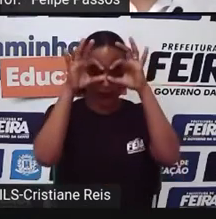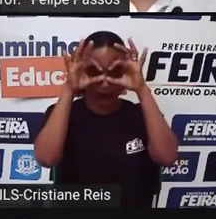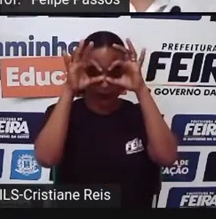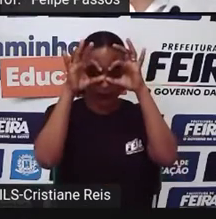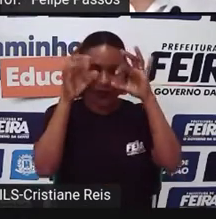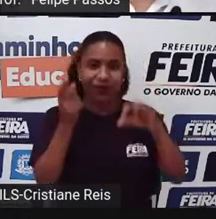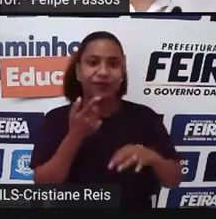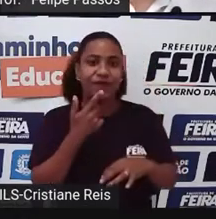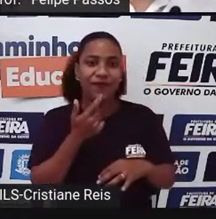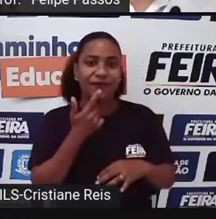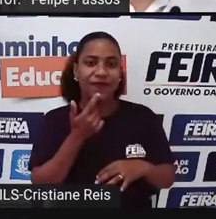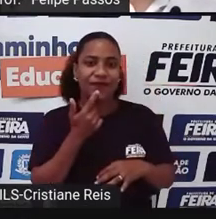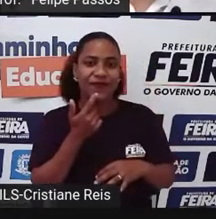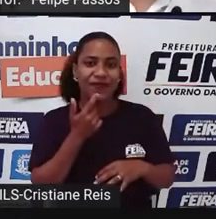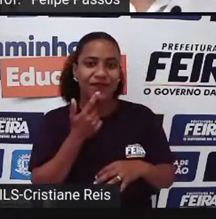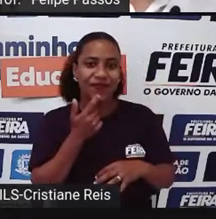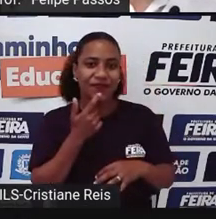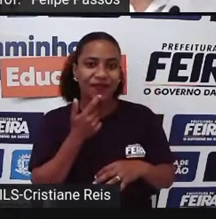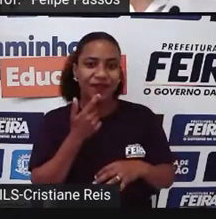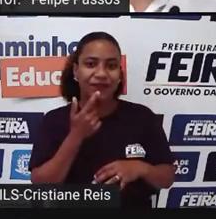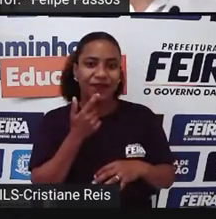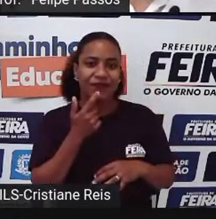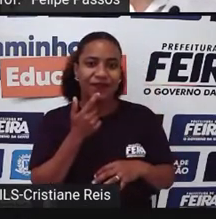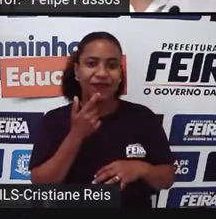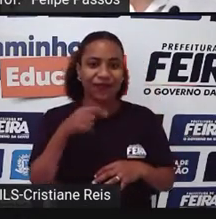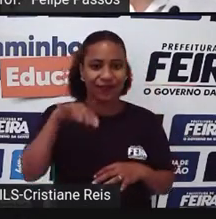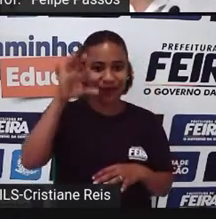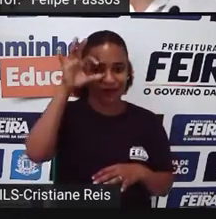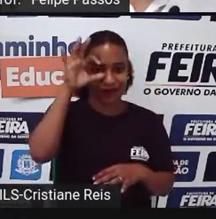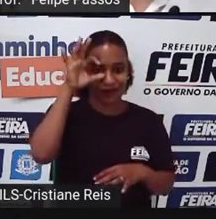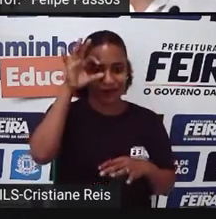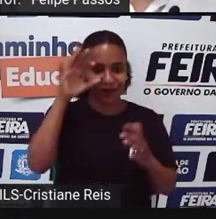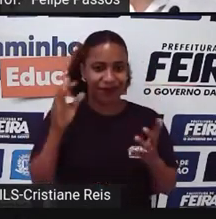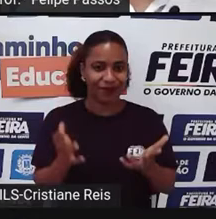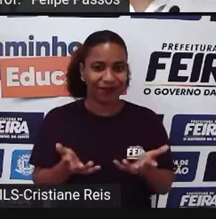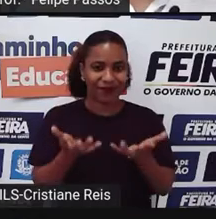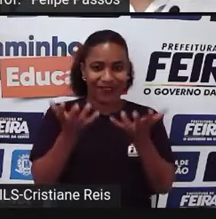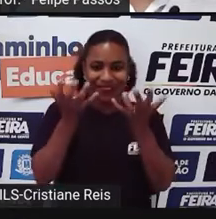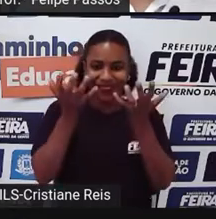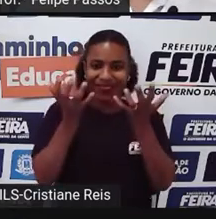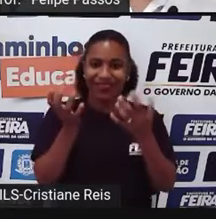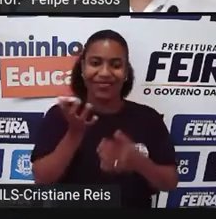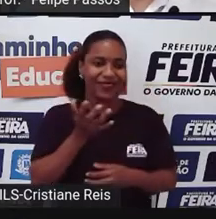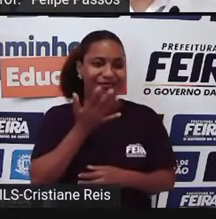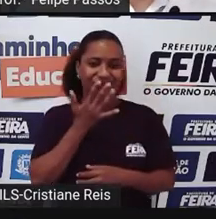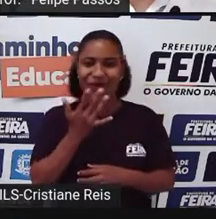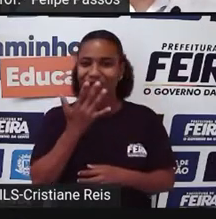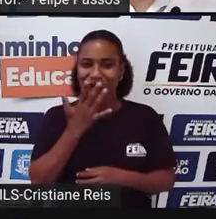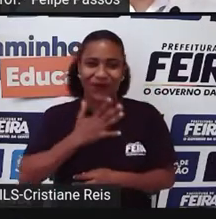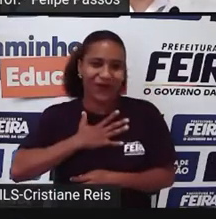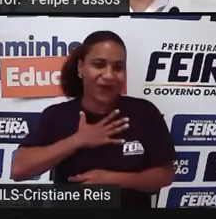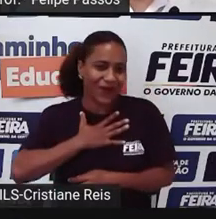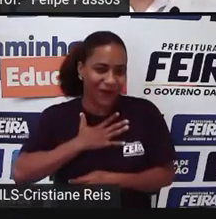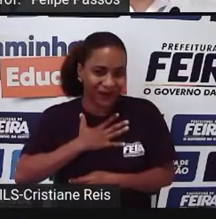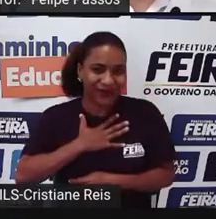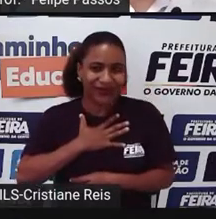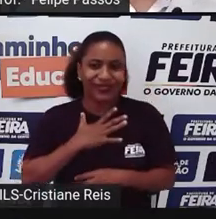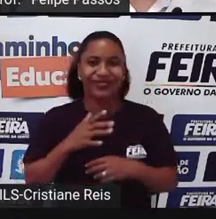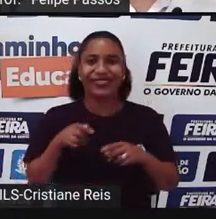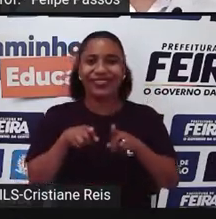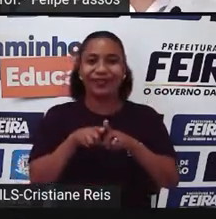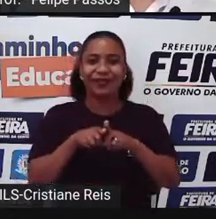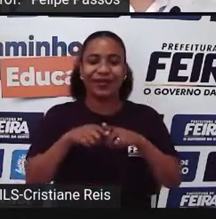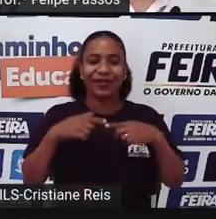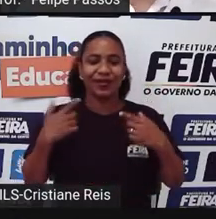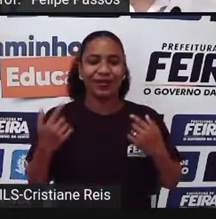Avermelhado Você vê que vermelho é uma cor, pra mim, muito importante Estou com uma camiseta